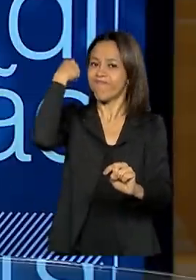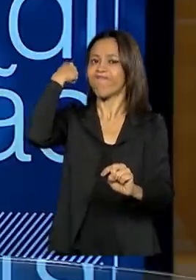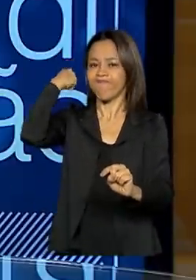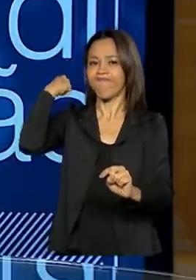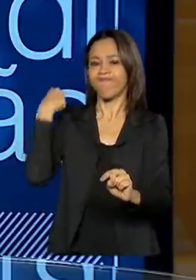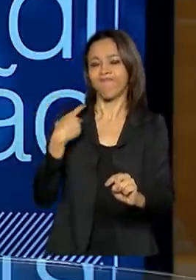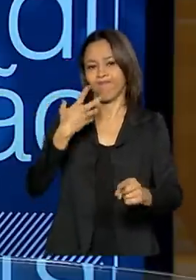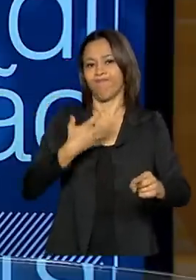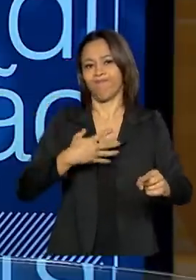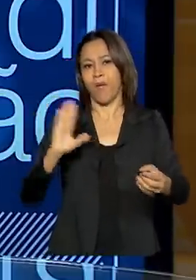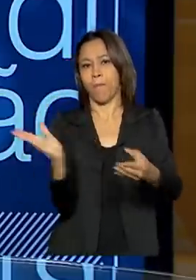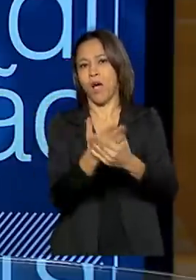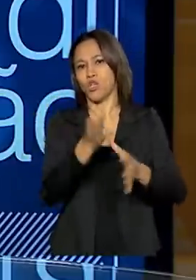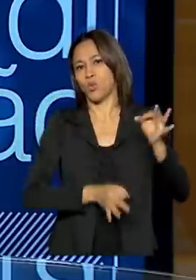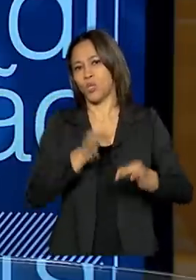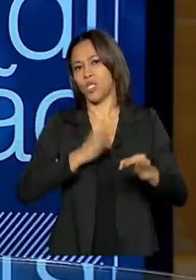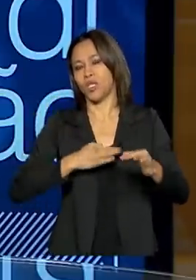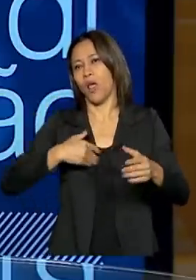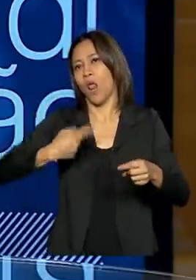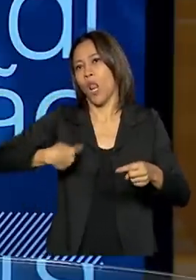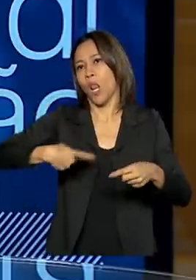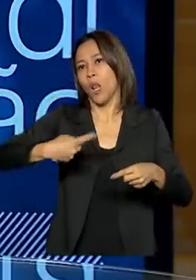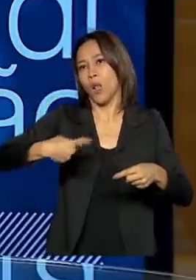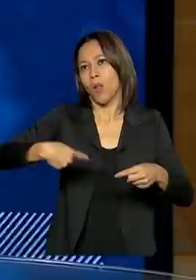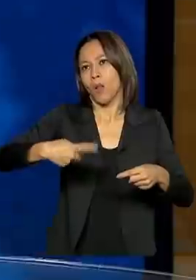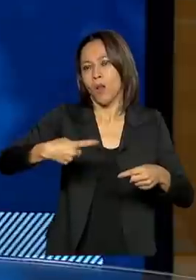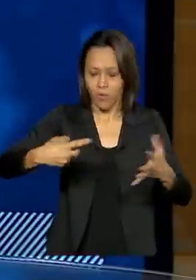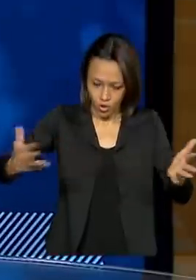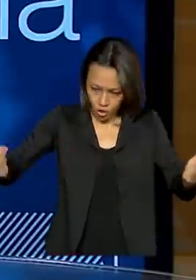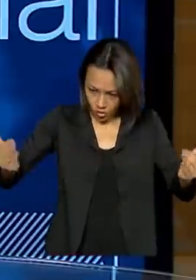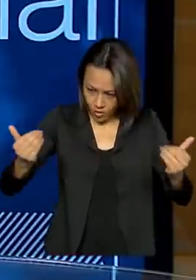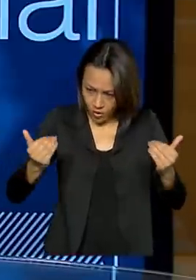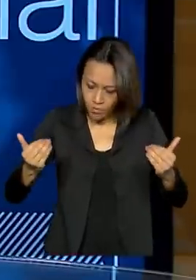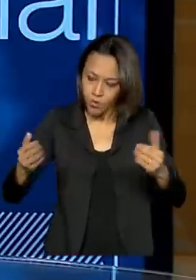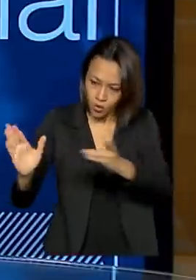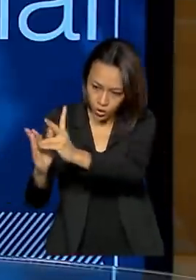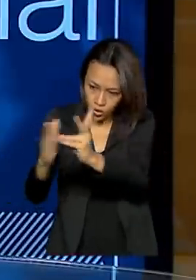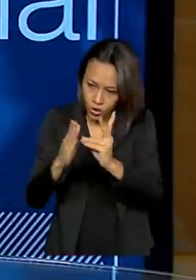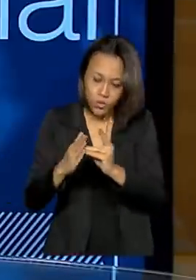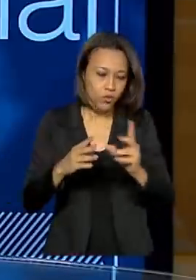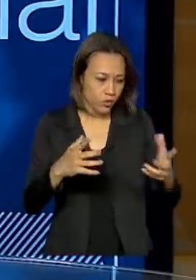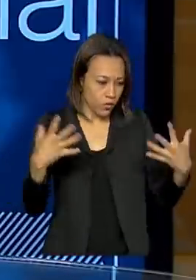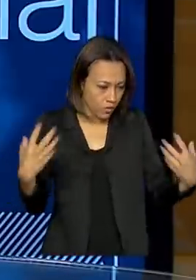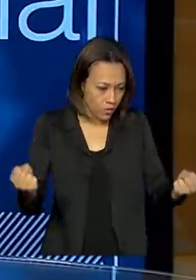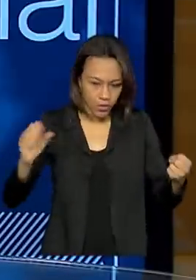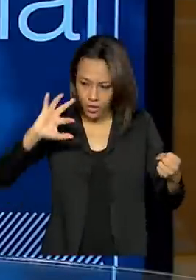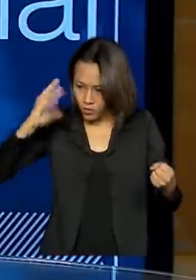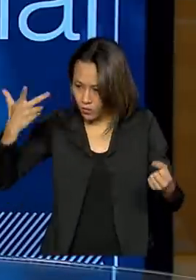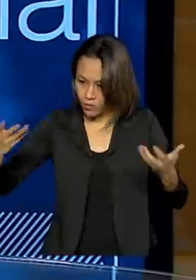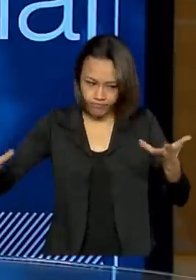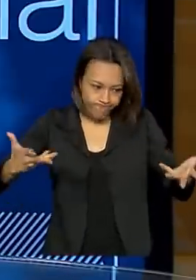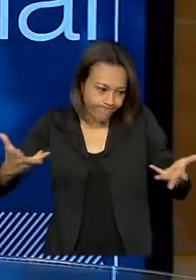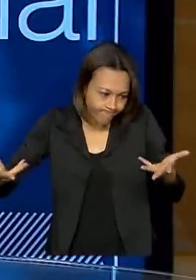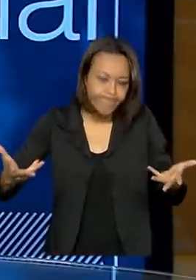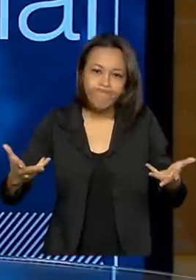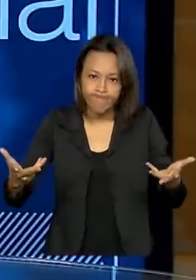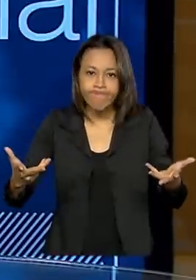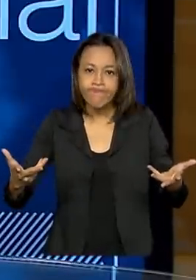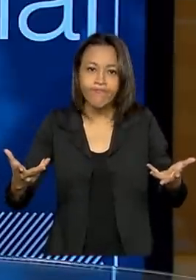judicializados, as demandas se arrastavam, chamamos as partes, compusemos o conflito e o